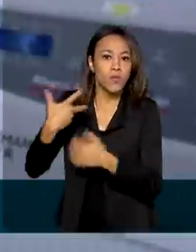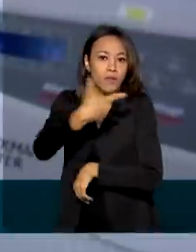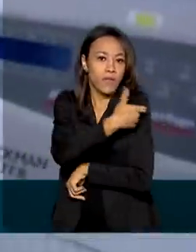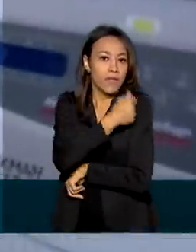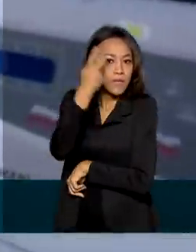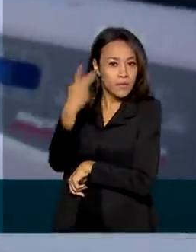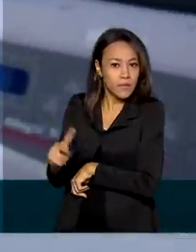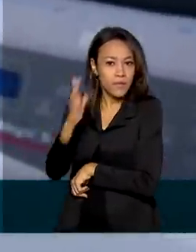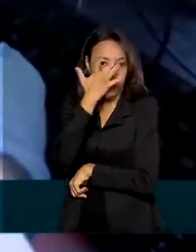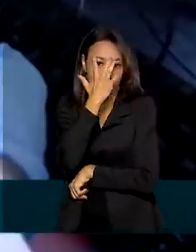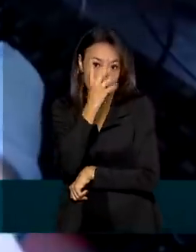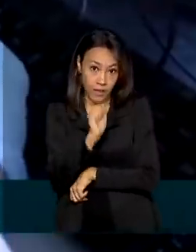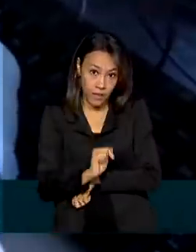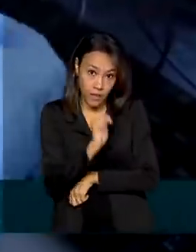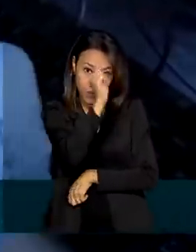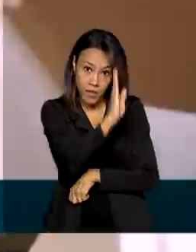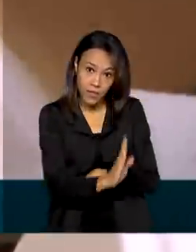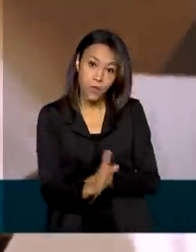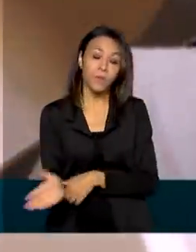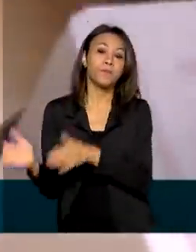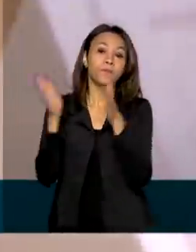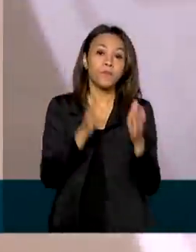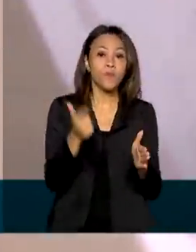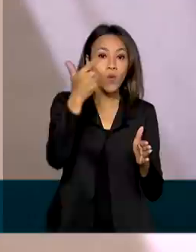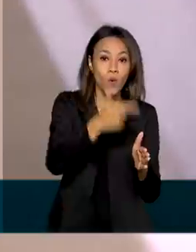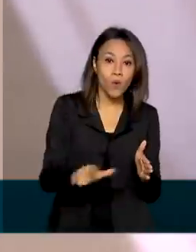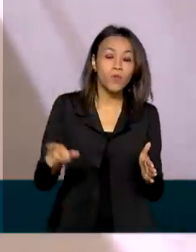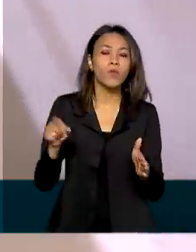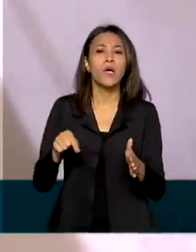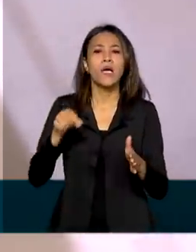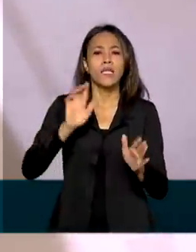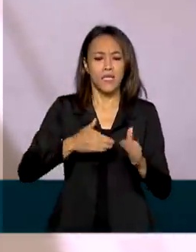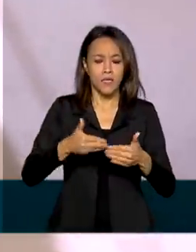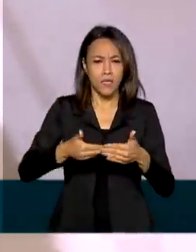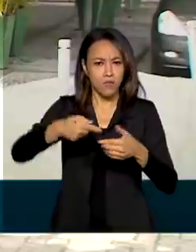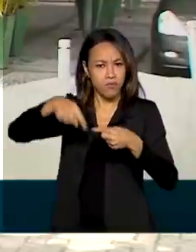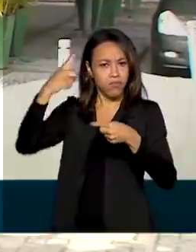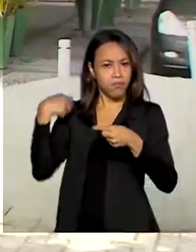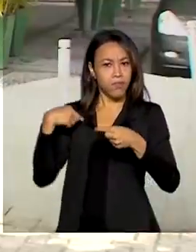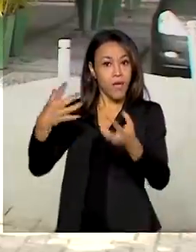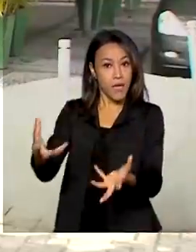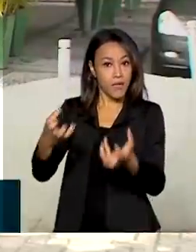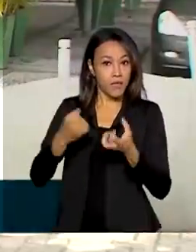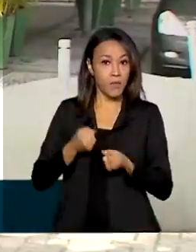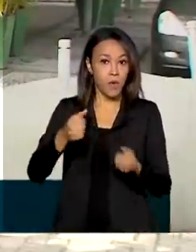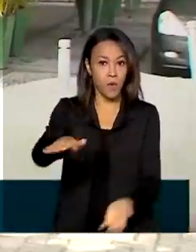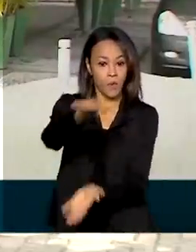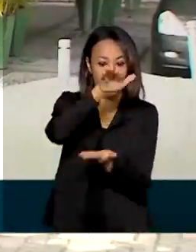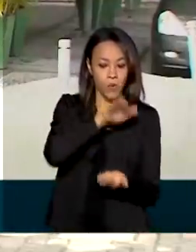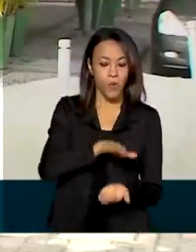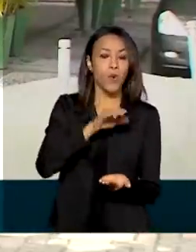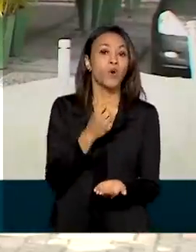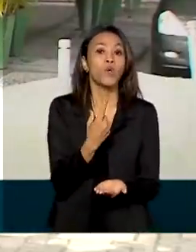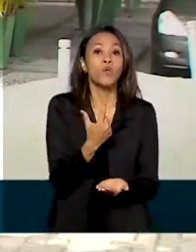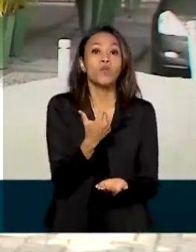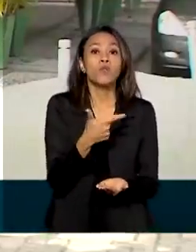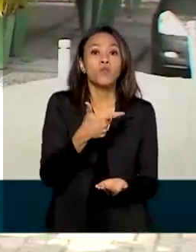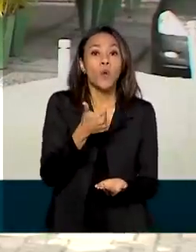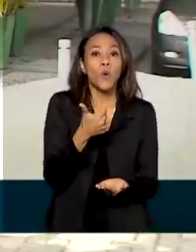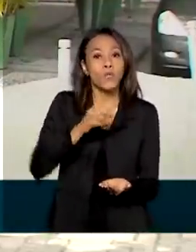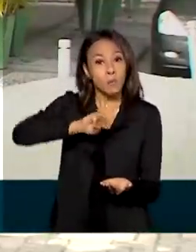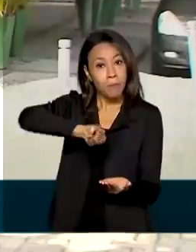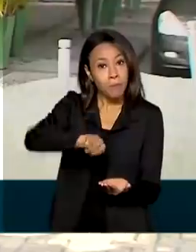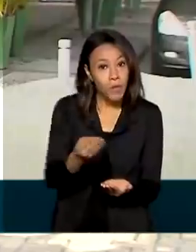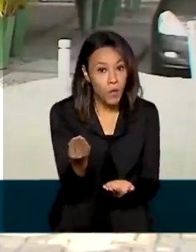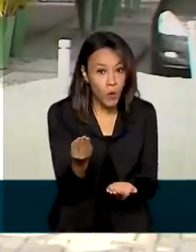Ainda sobre imunização contra a Covid, o Brasil recebeu neste fim de semana um lote com 12 milhões de doses da matéria-prima